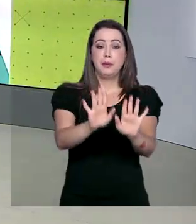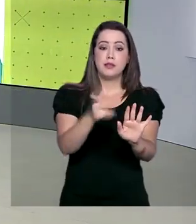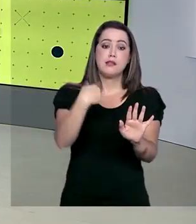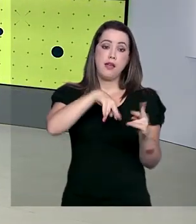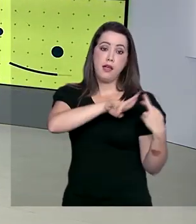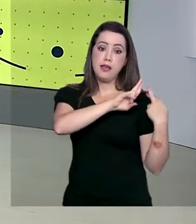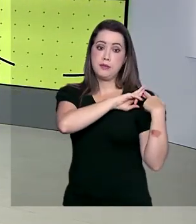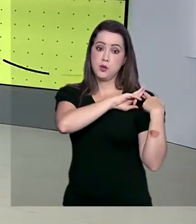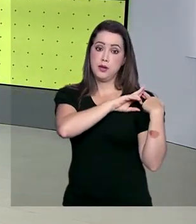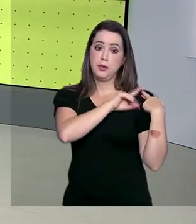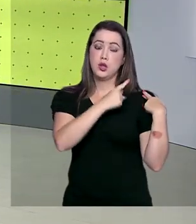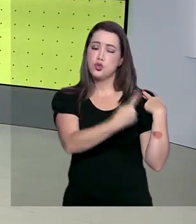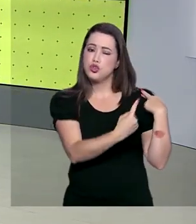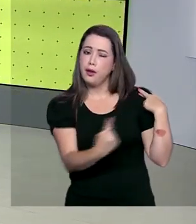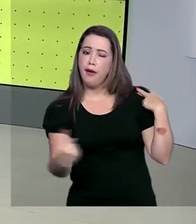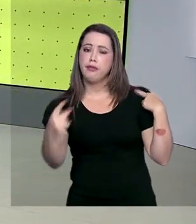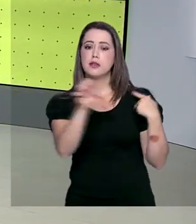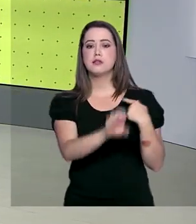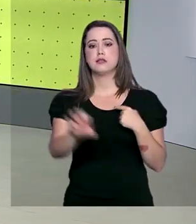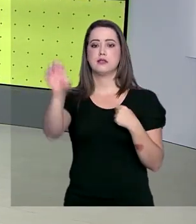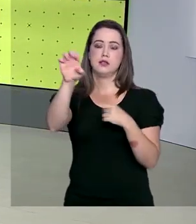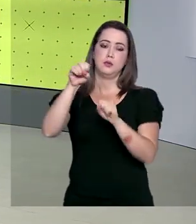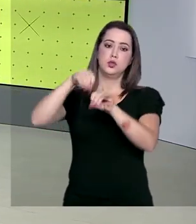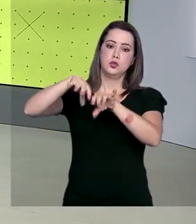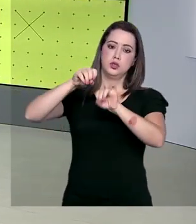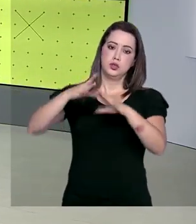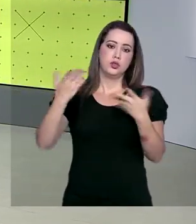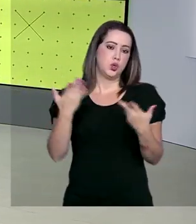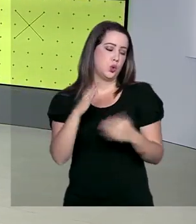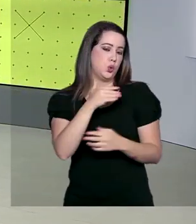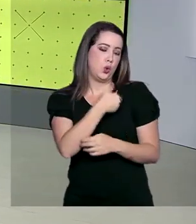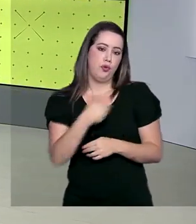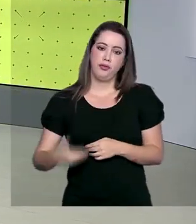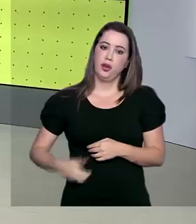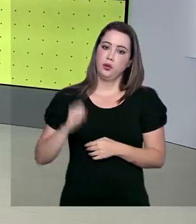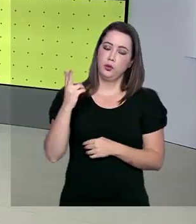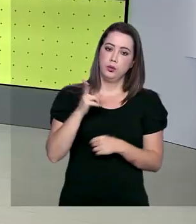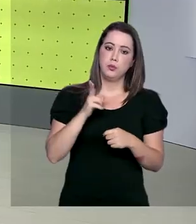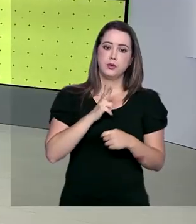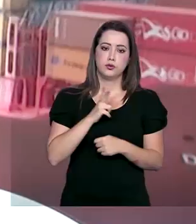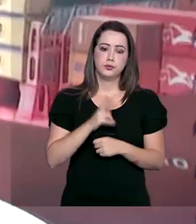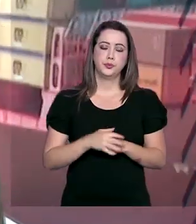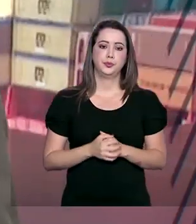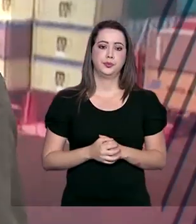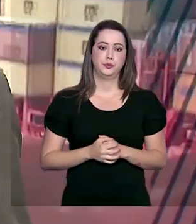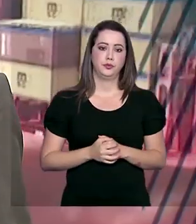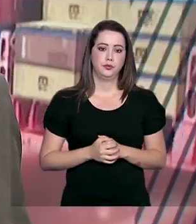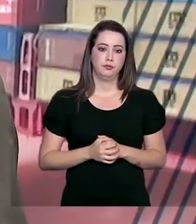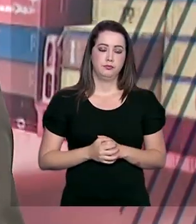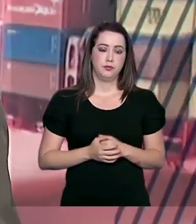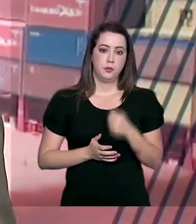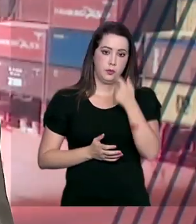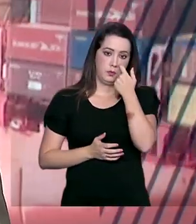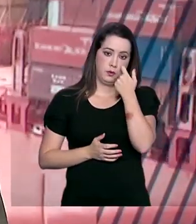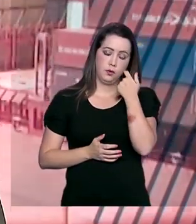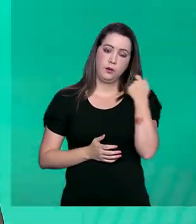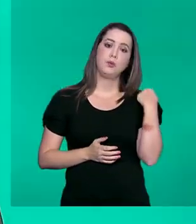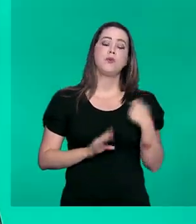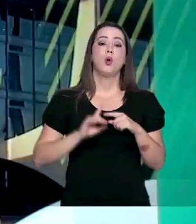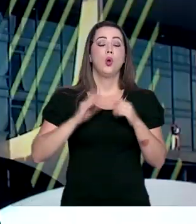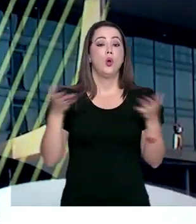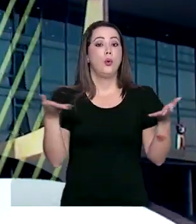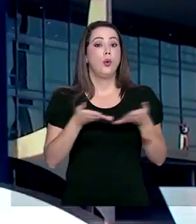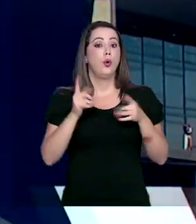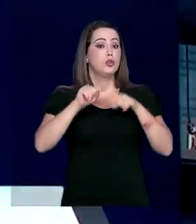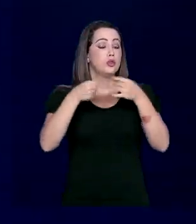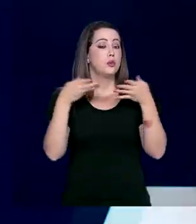responsabilidade de cada sistema de ensino, seja ele público ou particular. Hoje, após participar de uma reunião